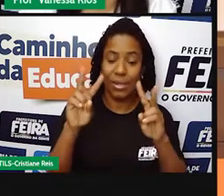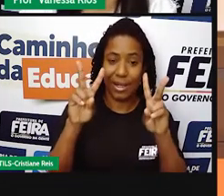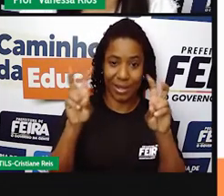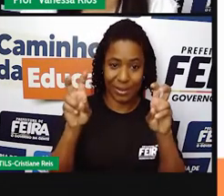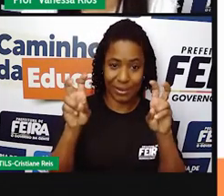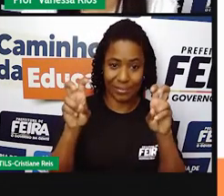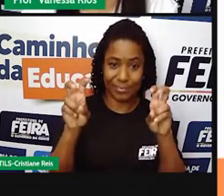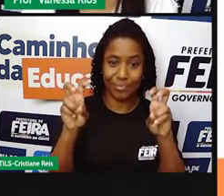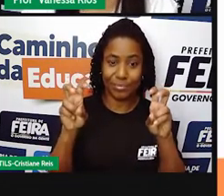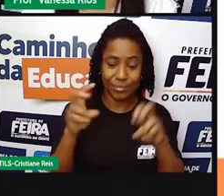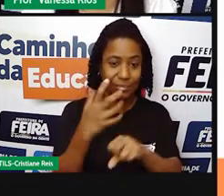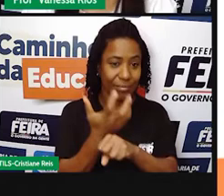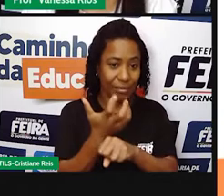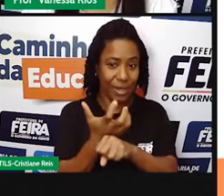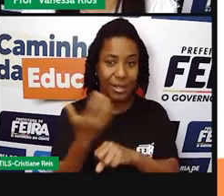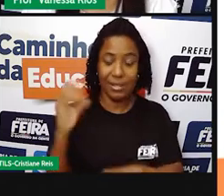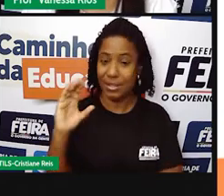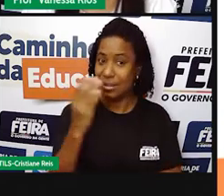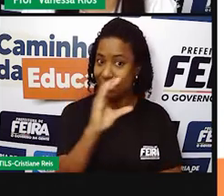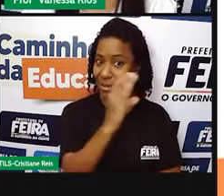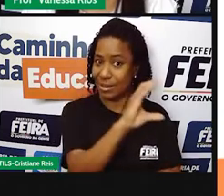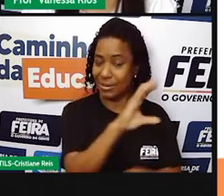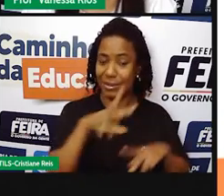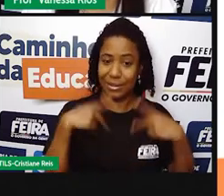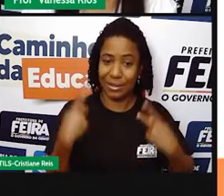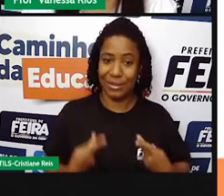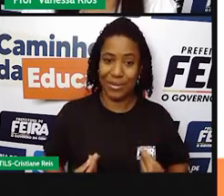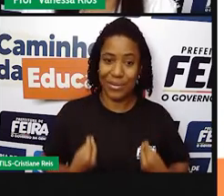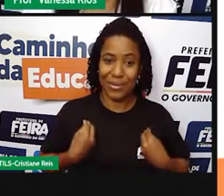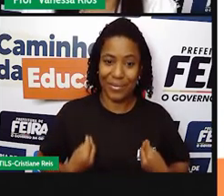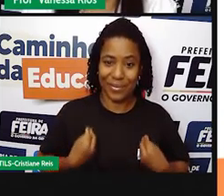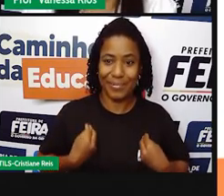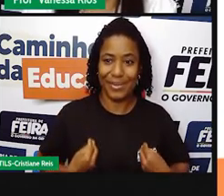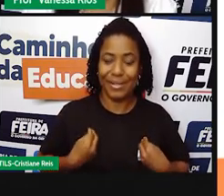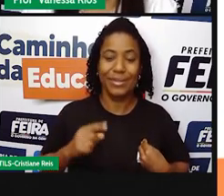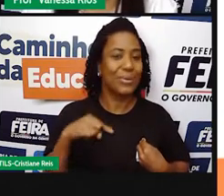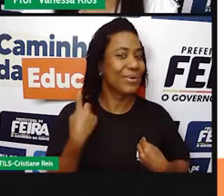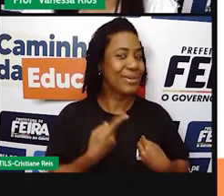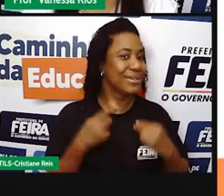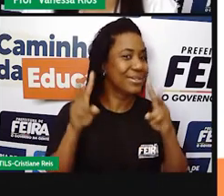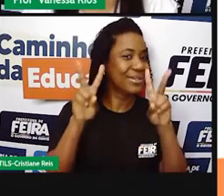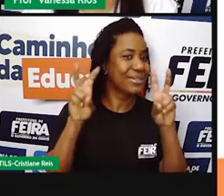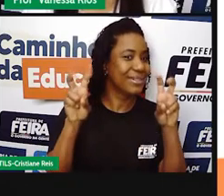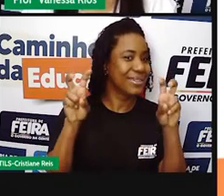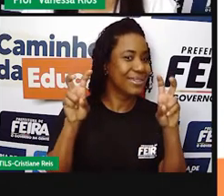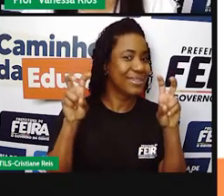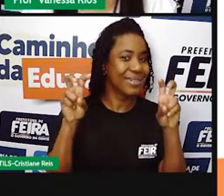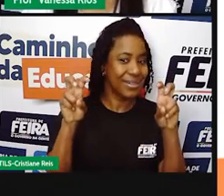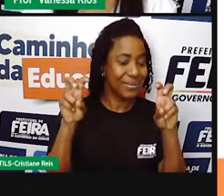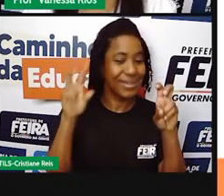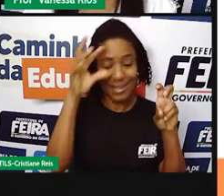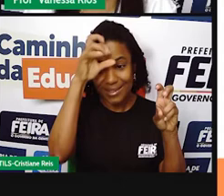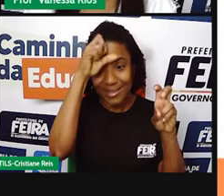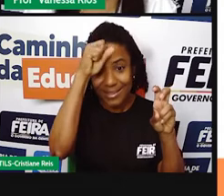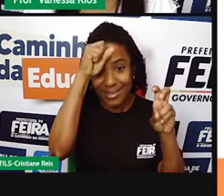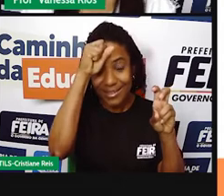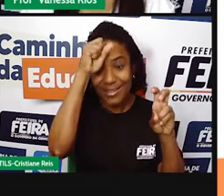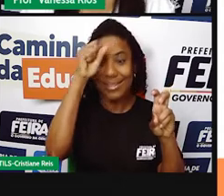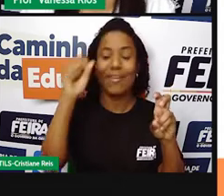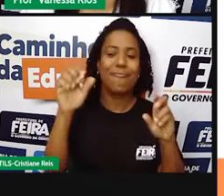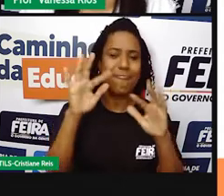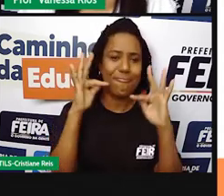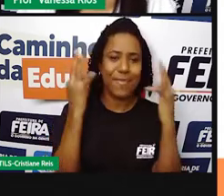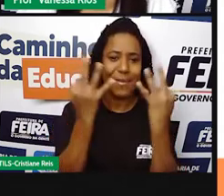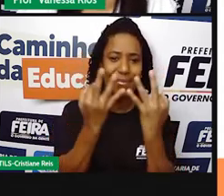E nessa aula de ciências humanas, nós vamos estudar sobre a organização familiar.